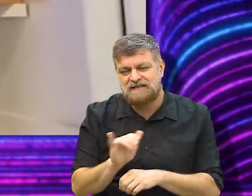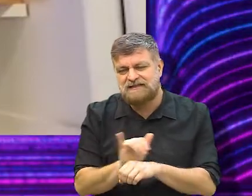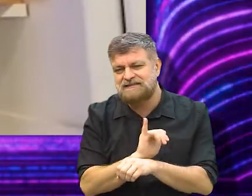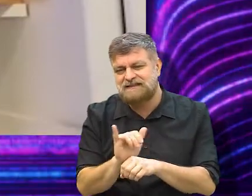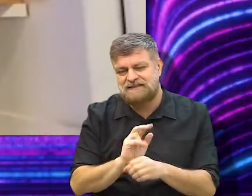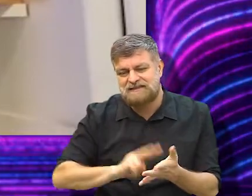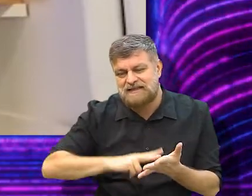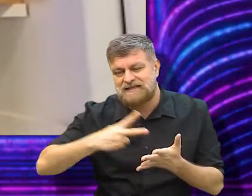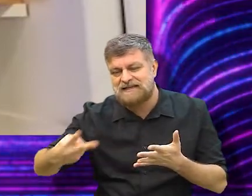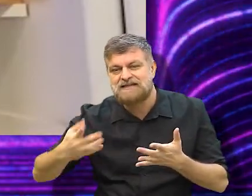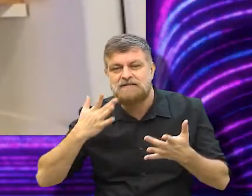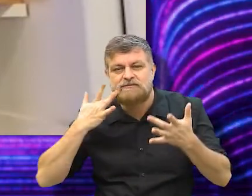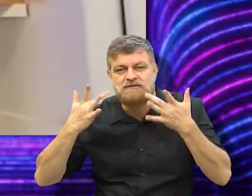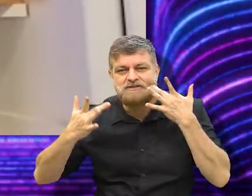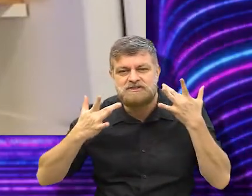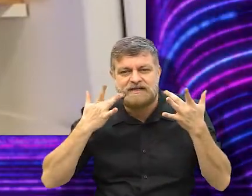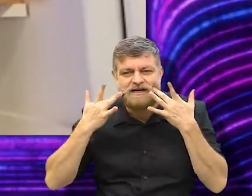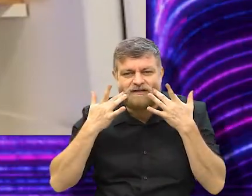possibilidade?